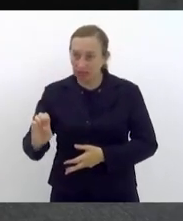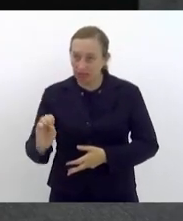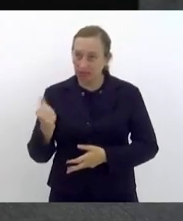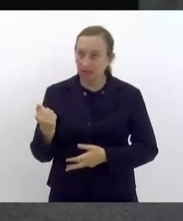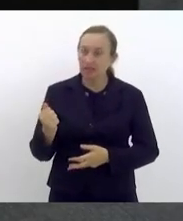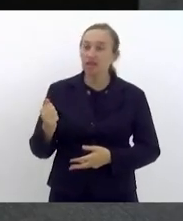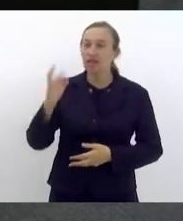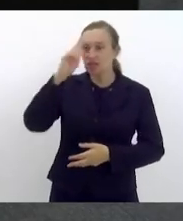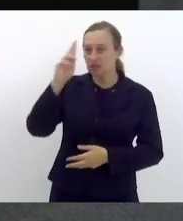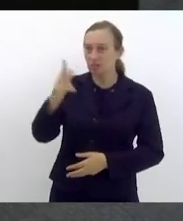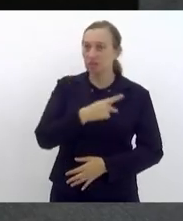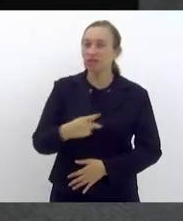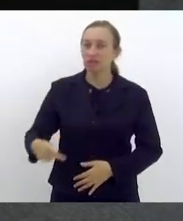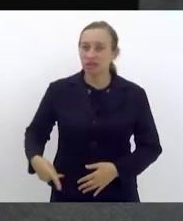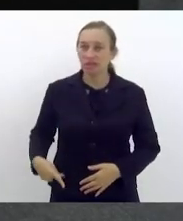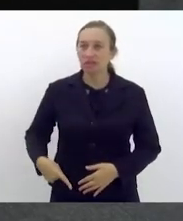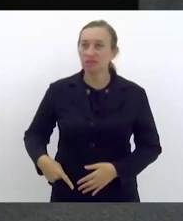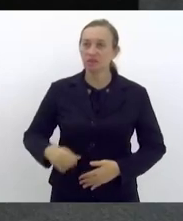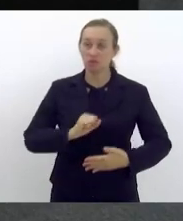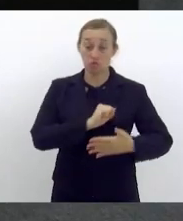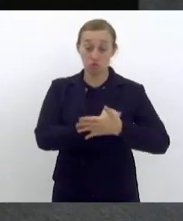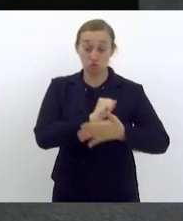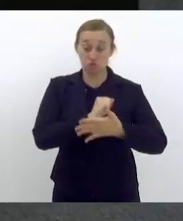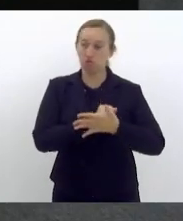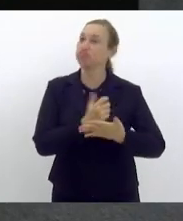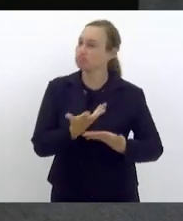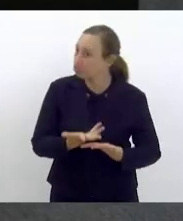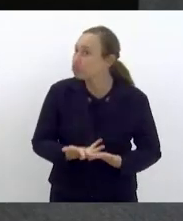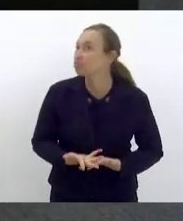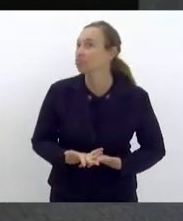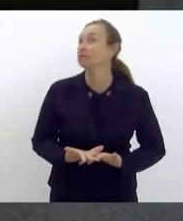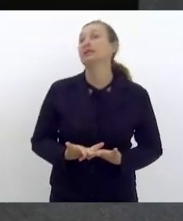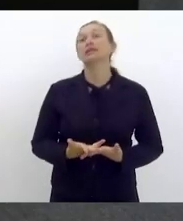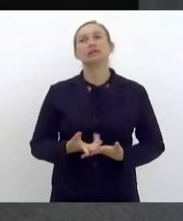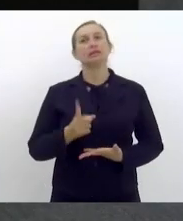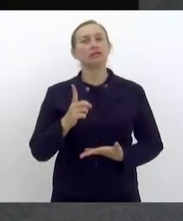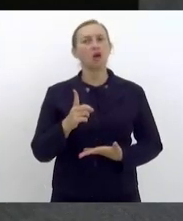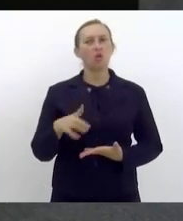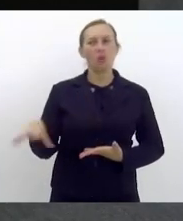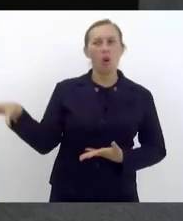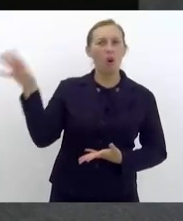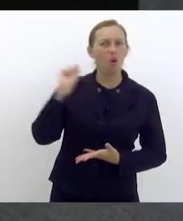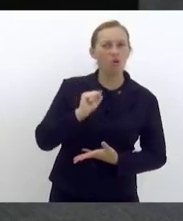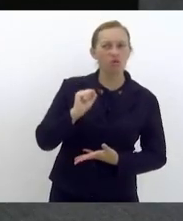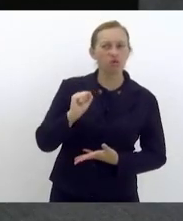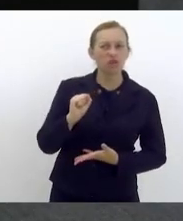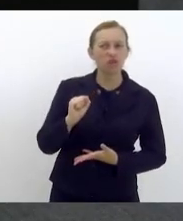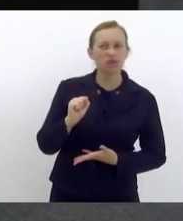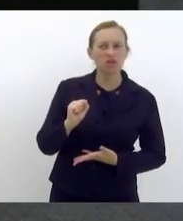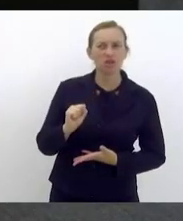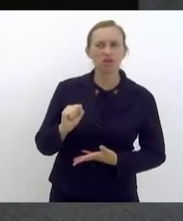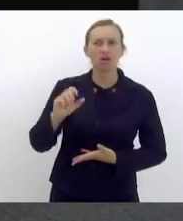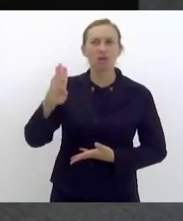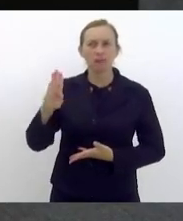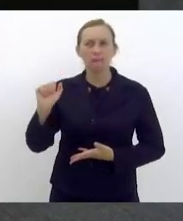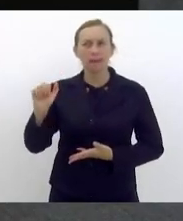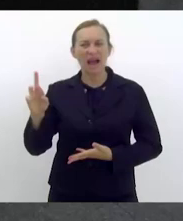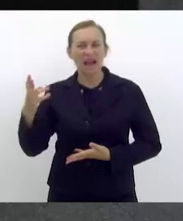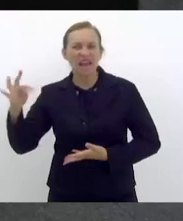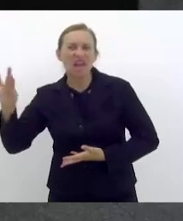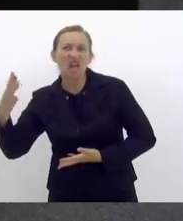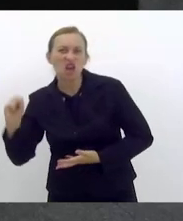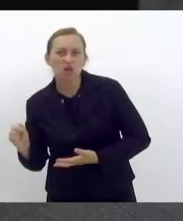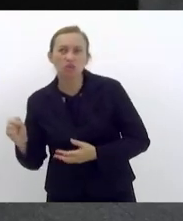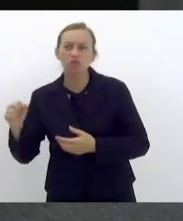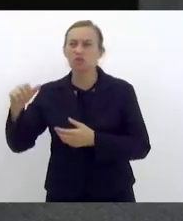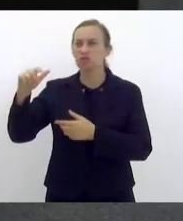sangue nordestino pulsa na minha veia. E assim, não ouvi barraqueiros históricos,